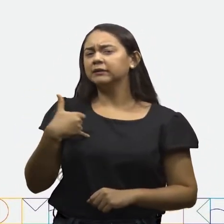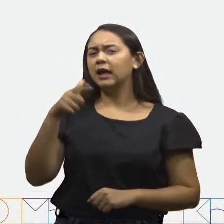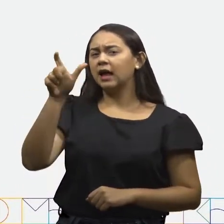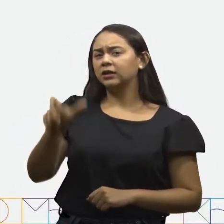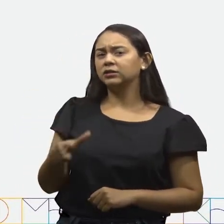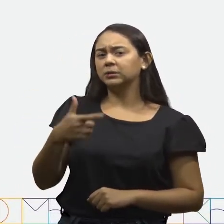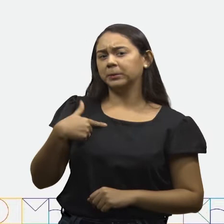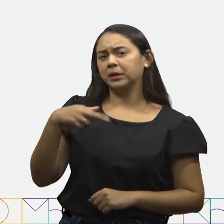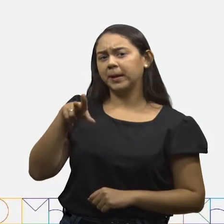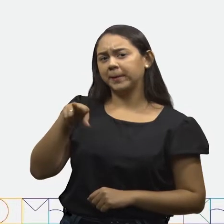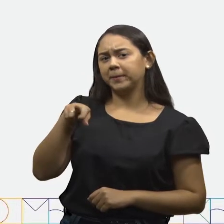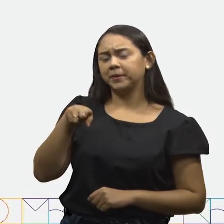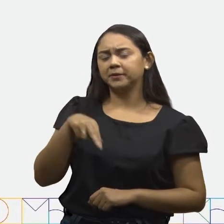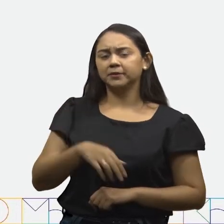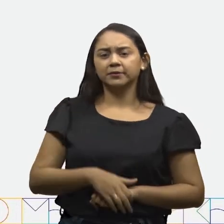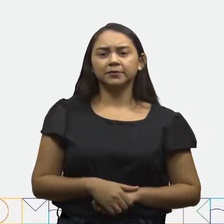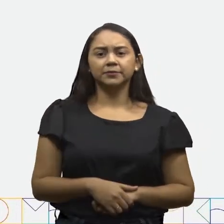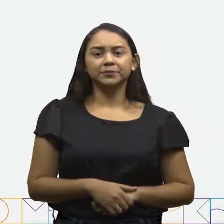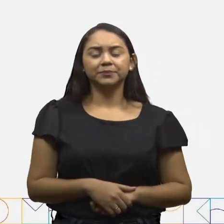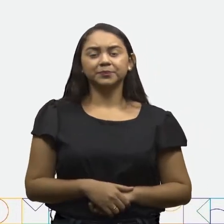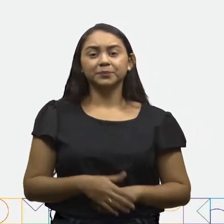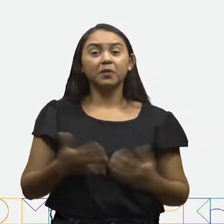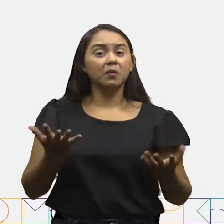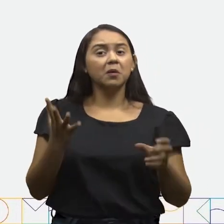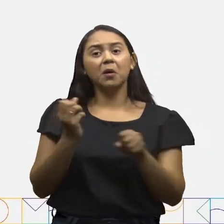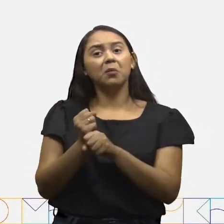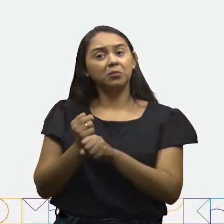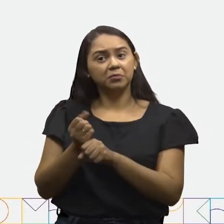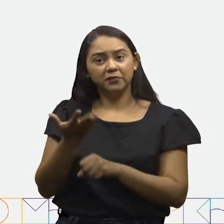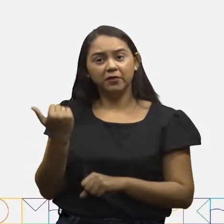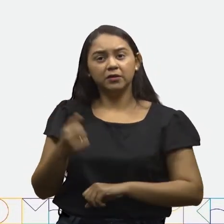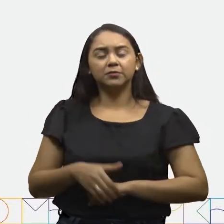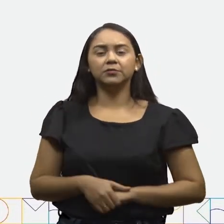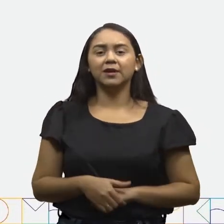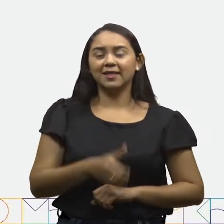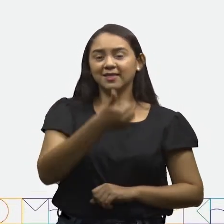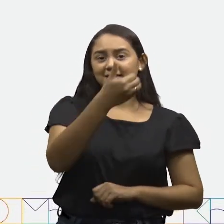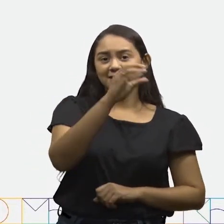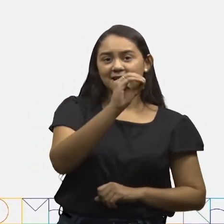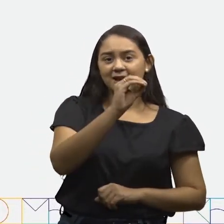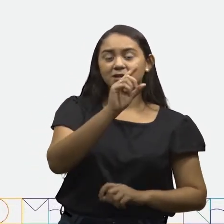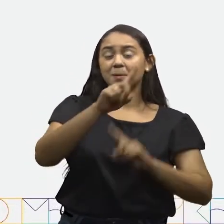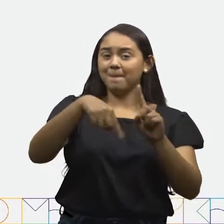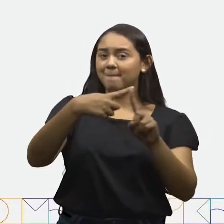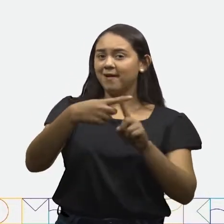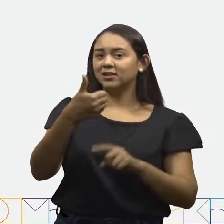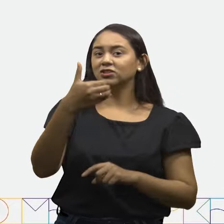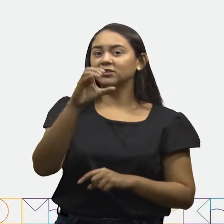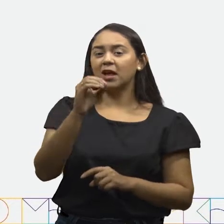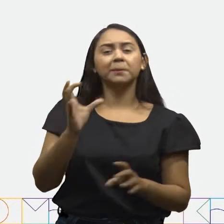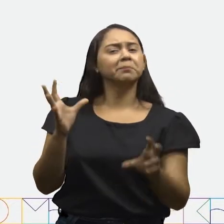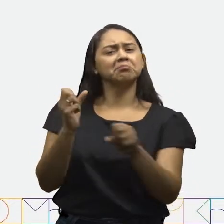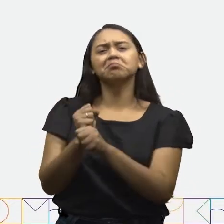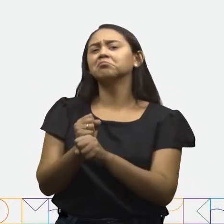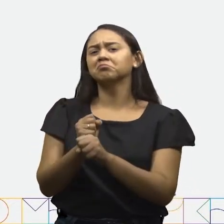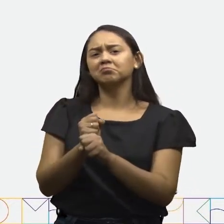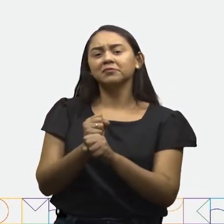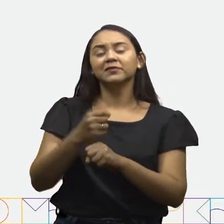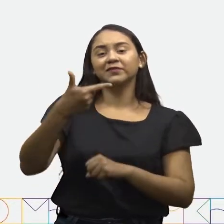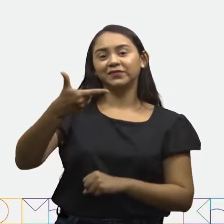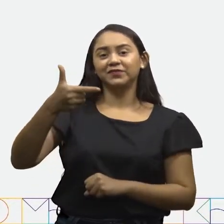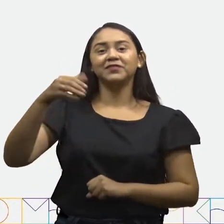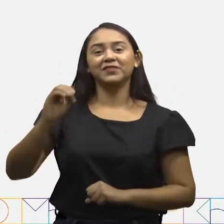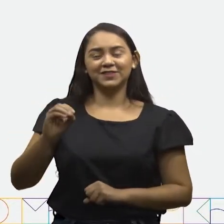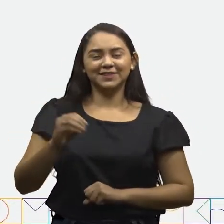é a idade da minha irmã? Vamos lá? 10 mais 10 é igual